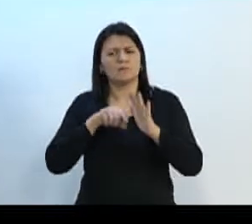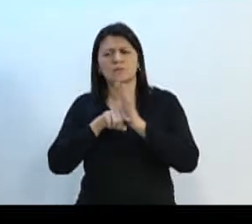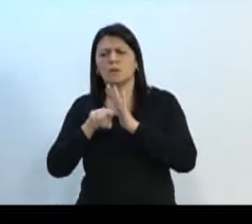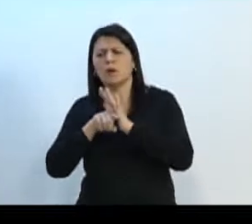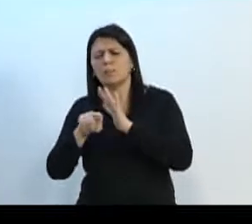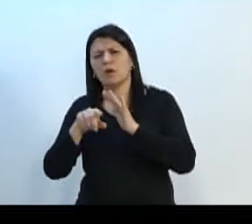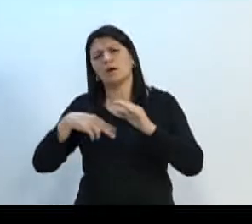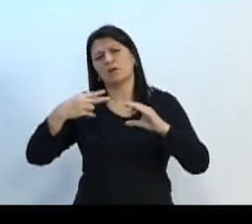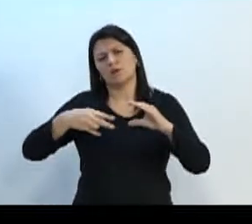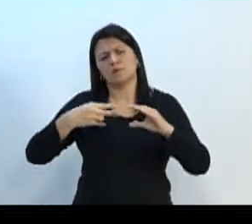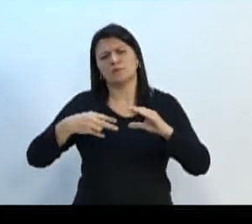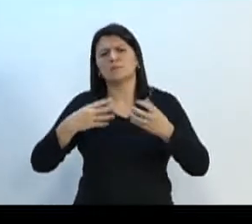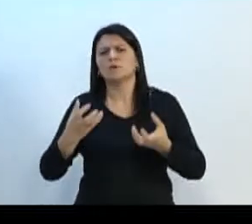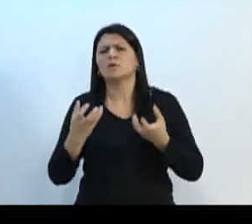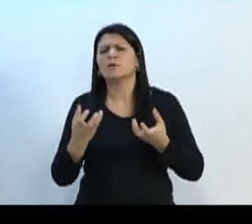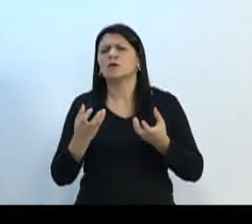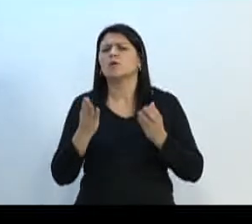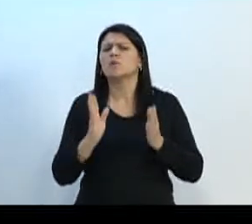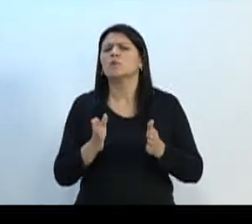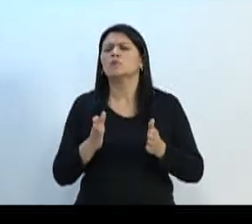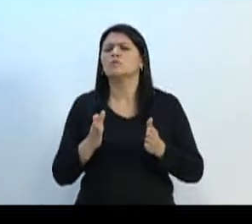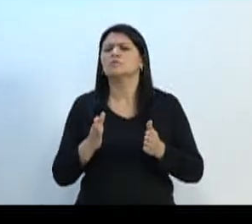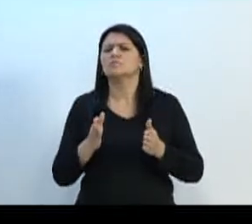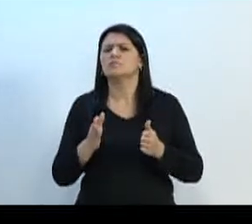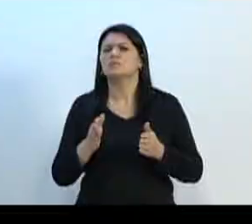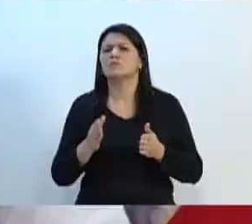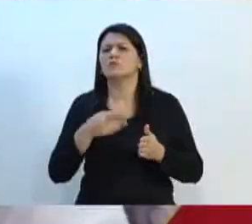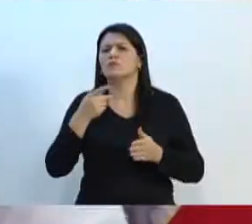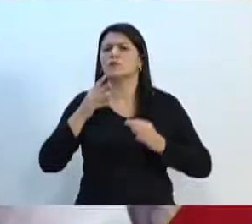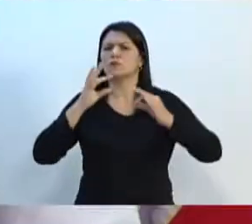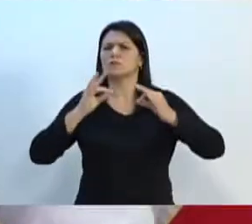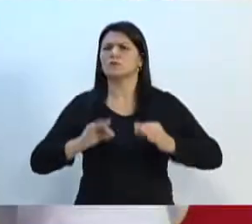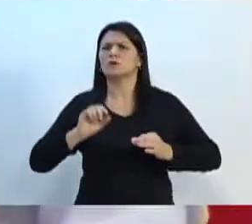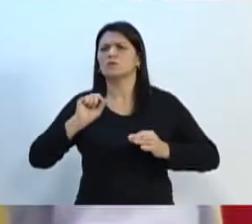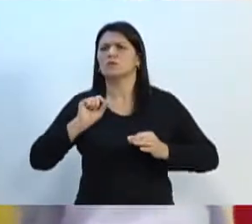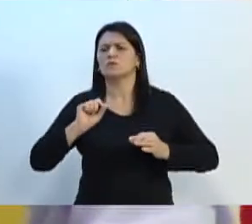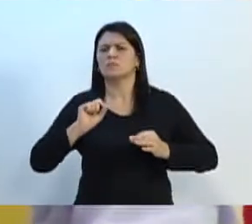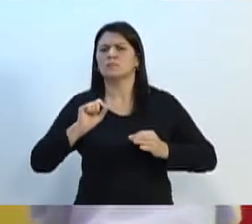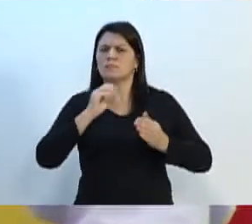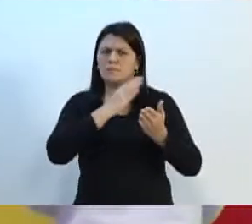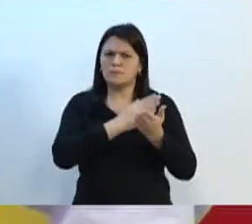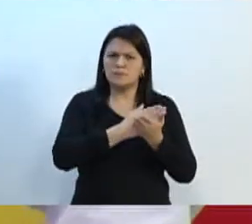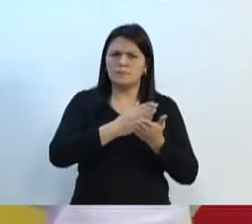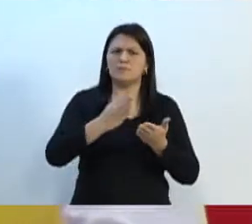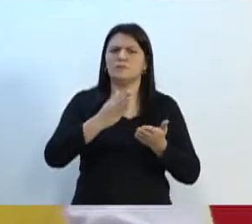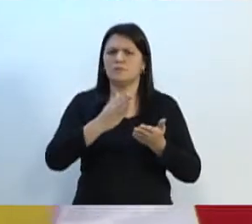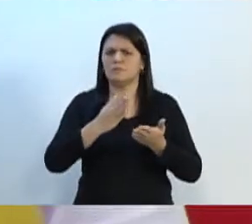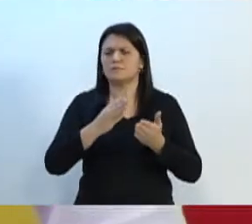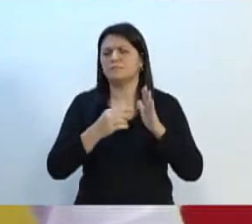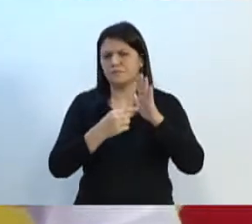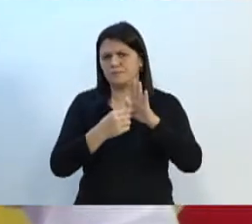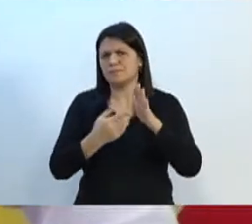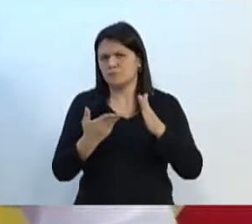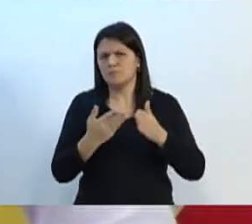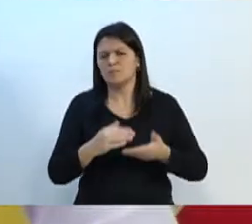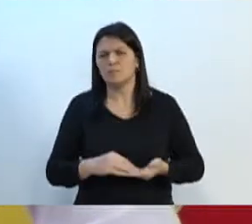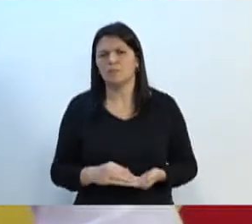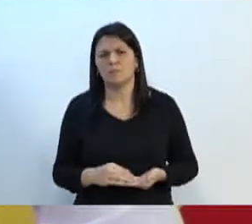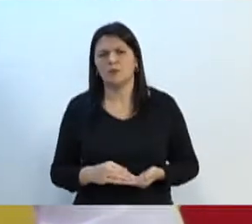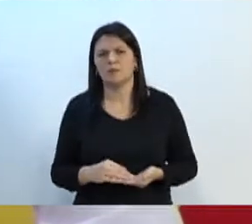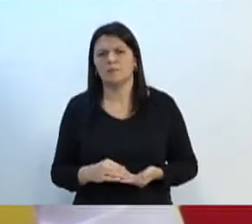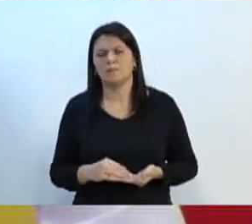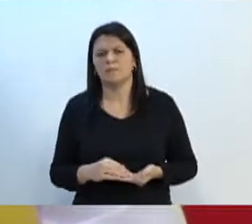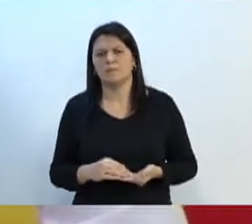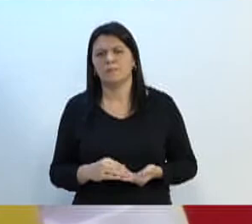casa. E eu quero hoje fazer uma justiça, desde o início, onde começou ali, se puder rodar agora a sequência,